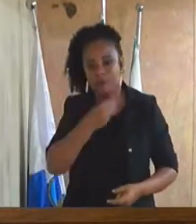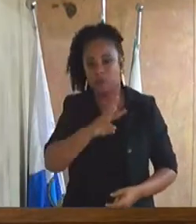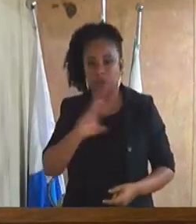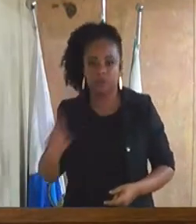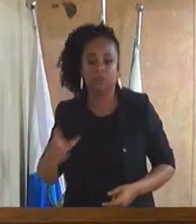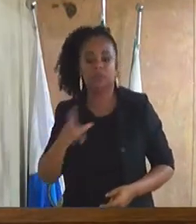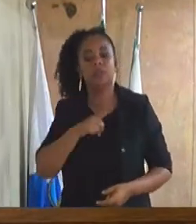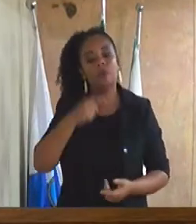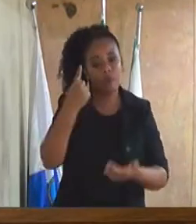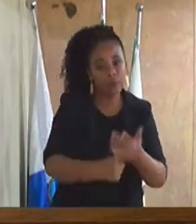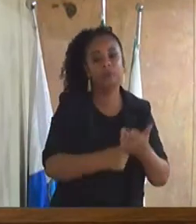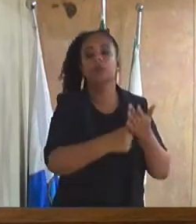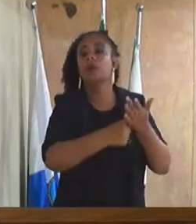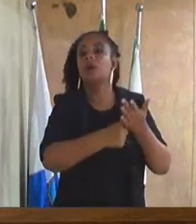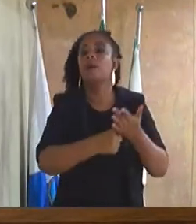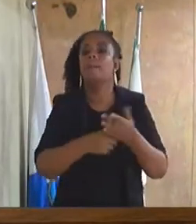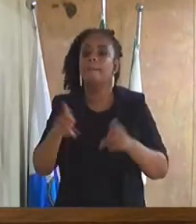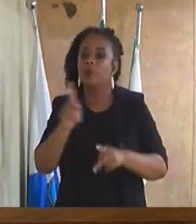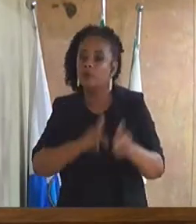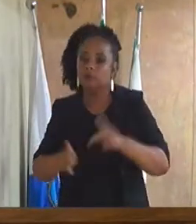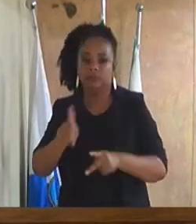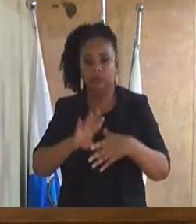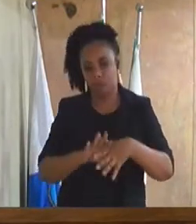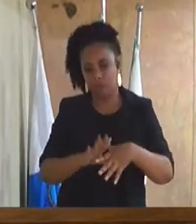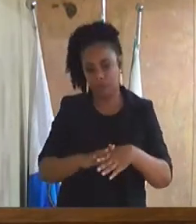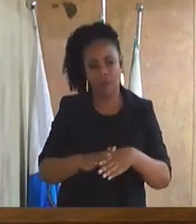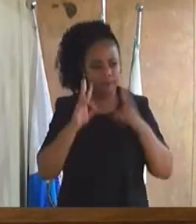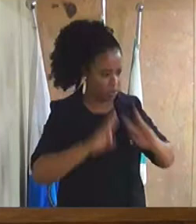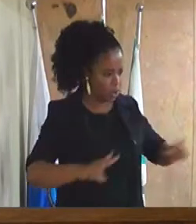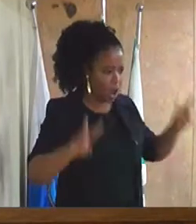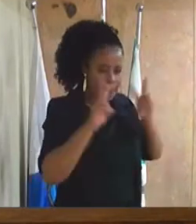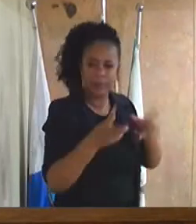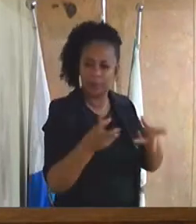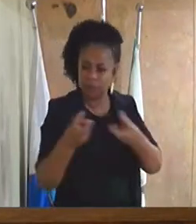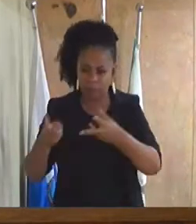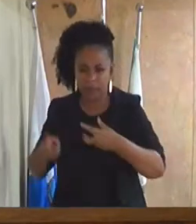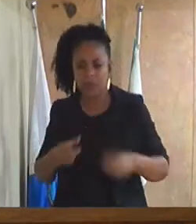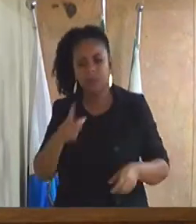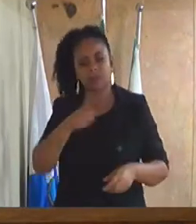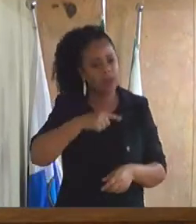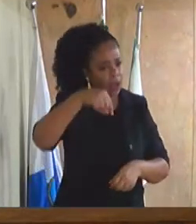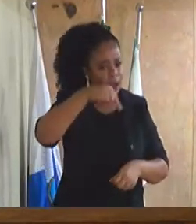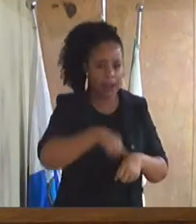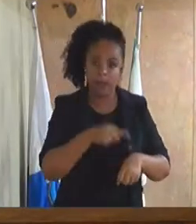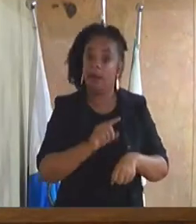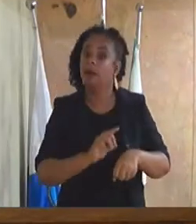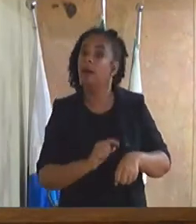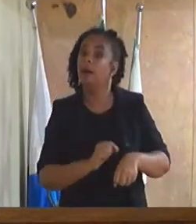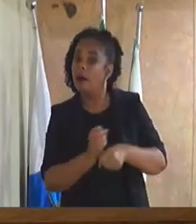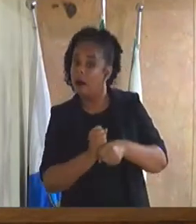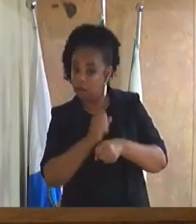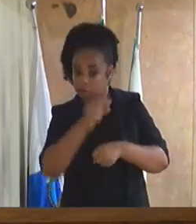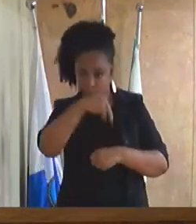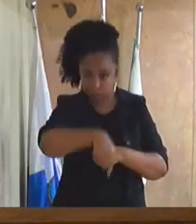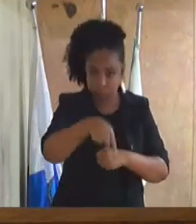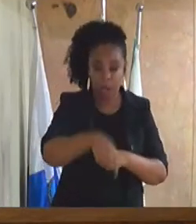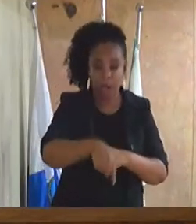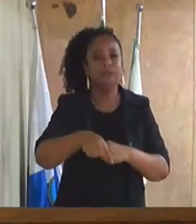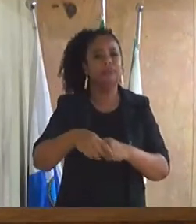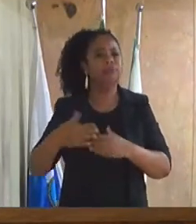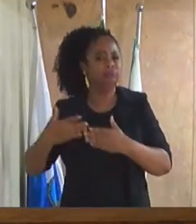Caxias e vocês estão vendo aí que não só esse ano mas o prefeito vem trabalhando já desde quando ganhou a eleição